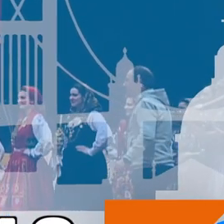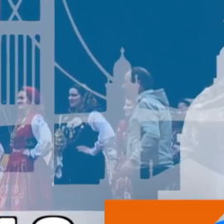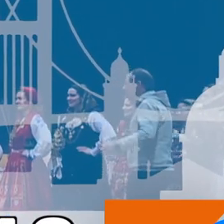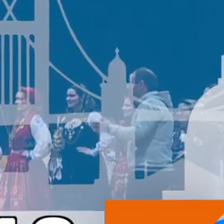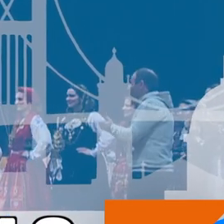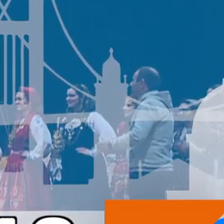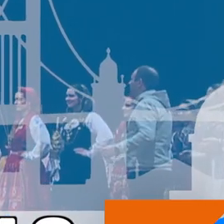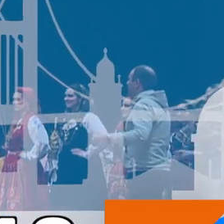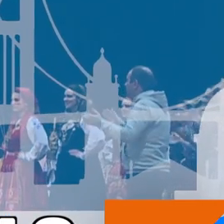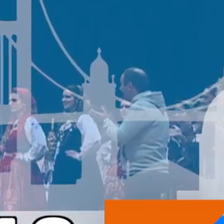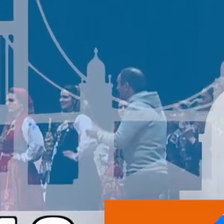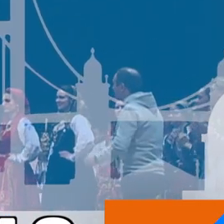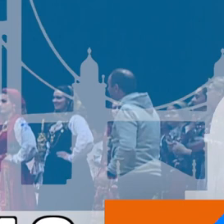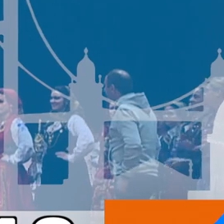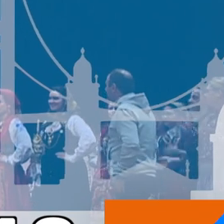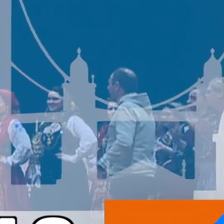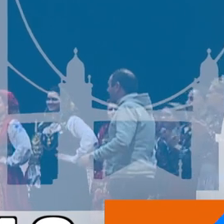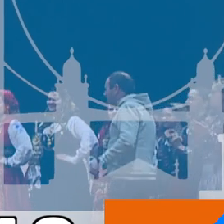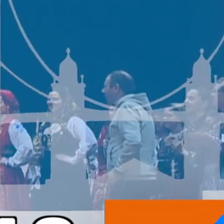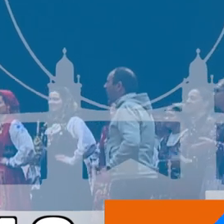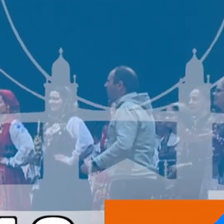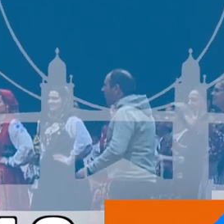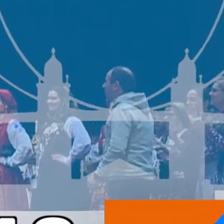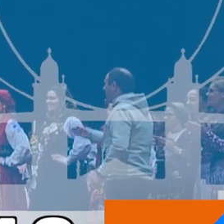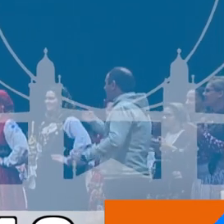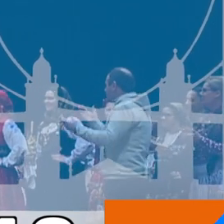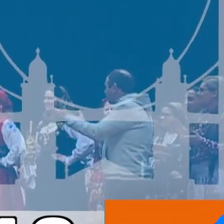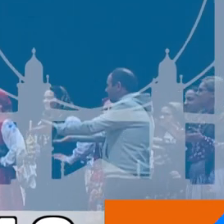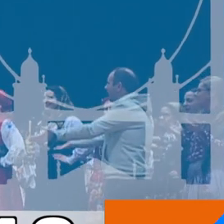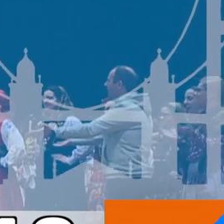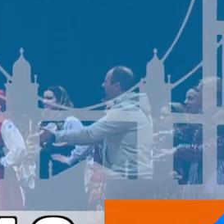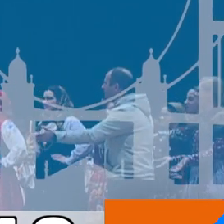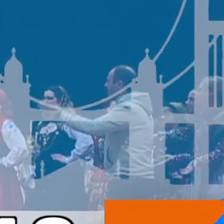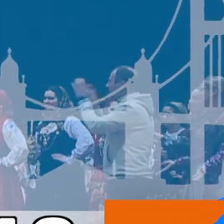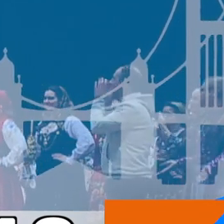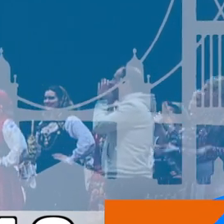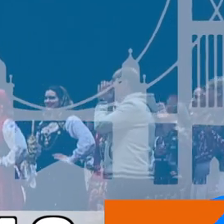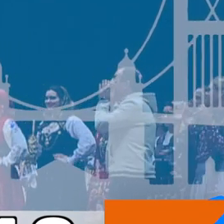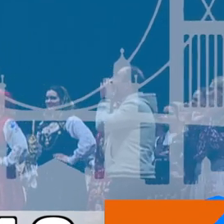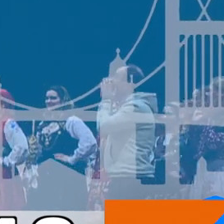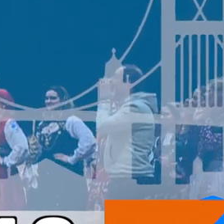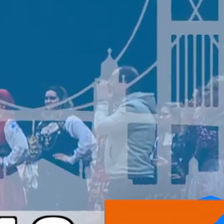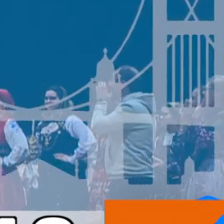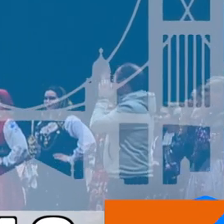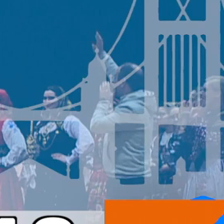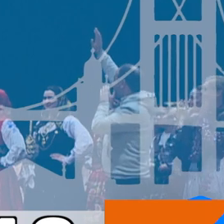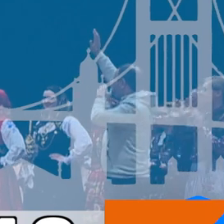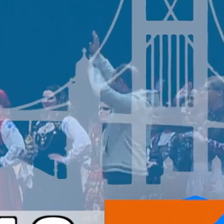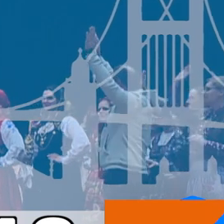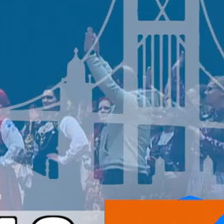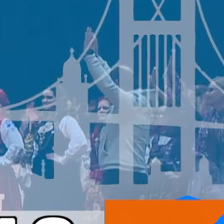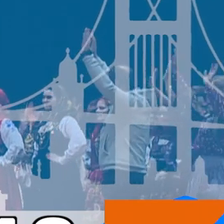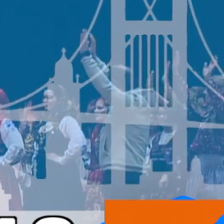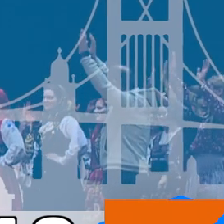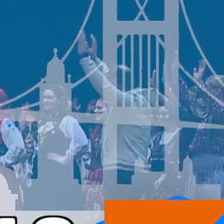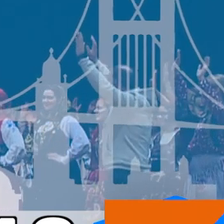Uma igreja só pode ser viva se os jovens estiverem nela, é o que pensa a responsável pela Pastoral Juvenil de Viana do Castelo.